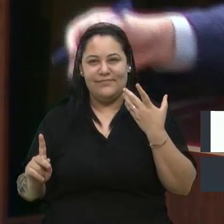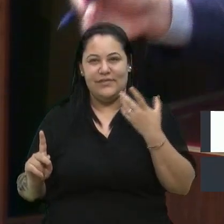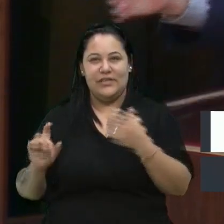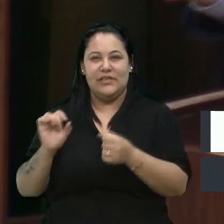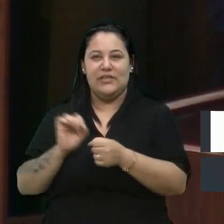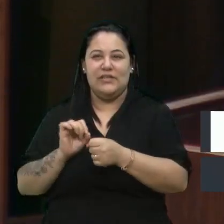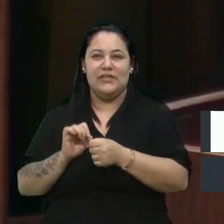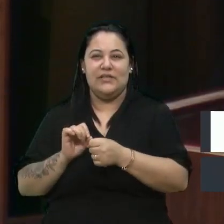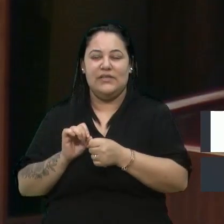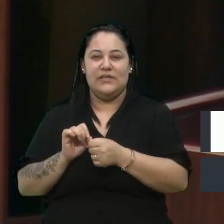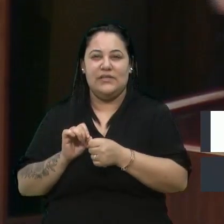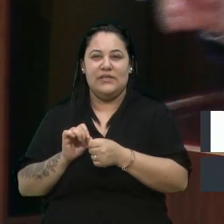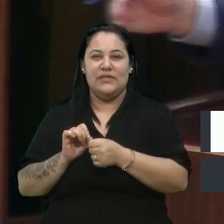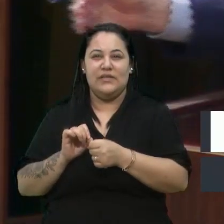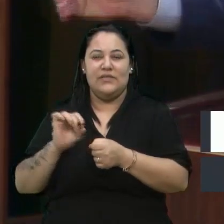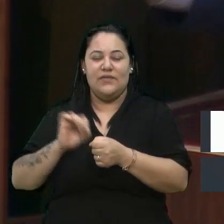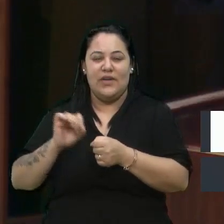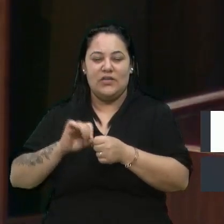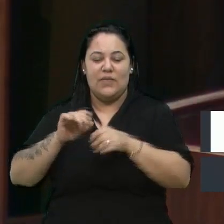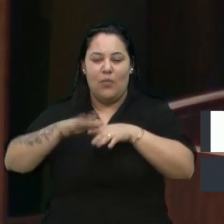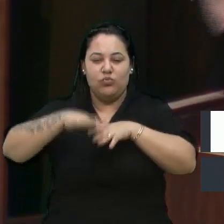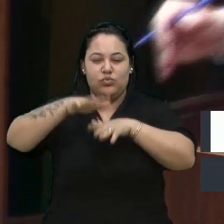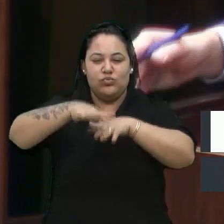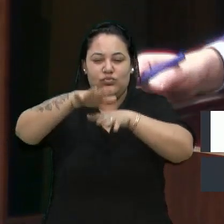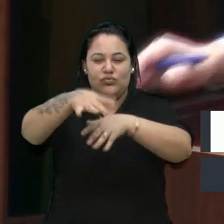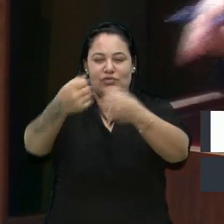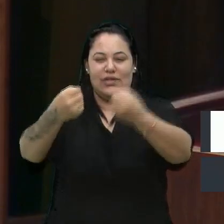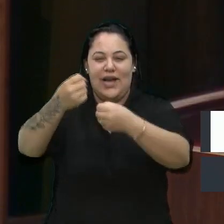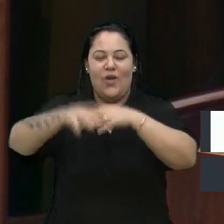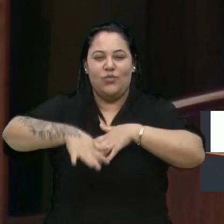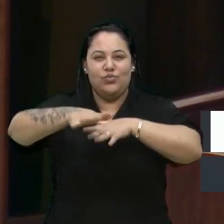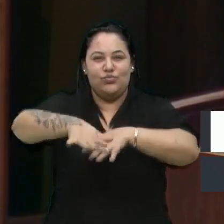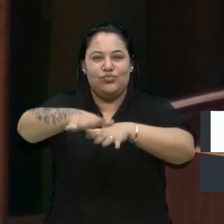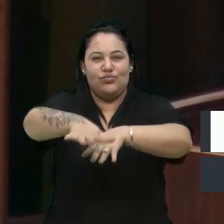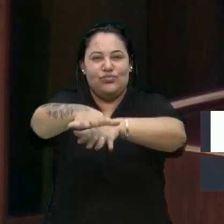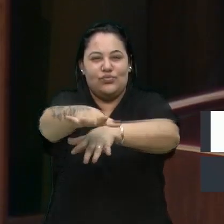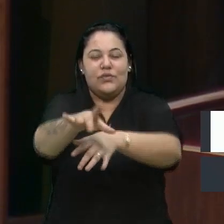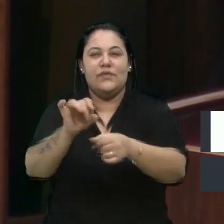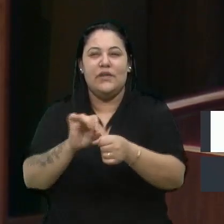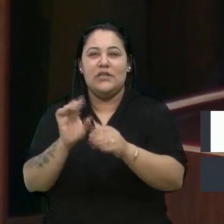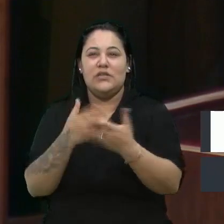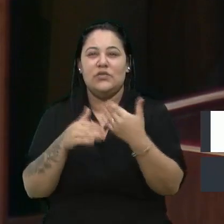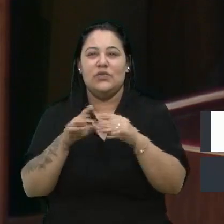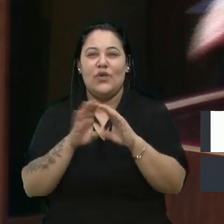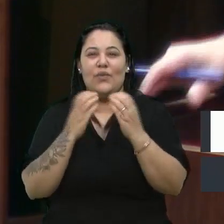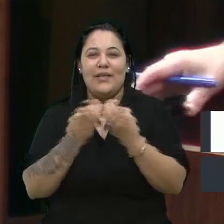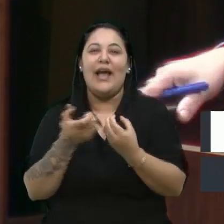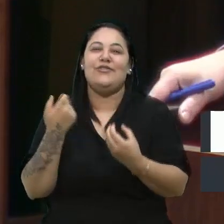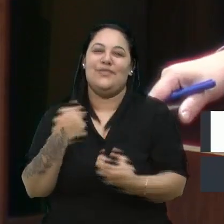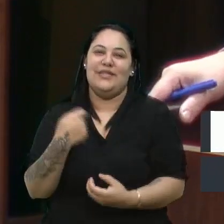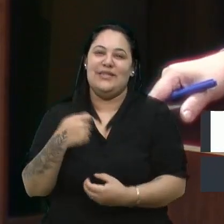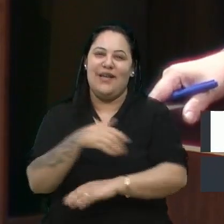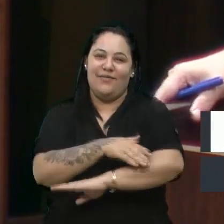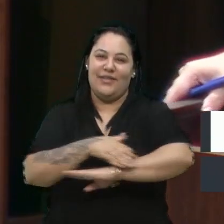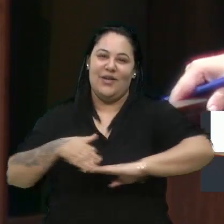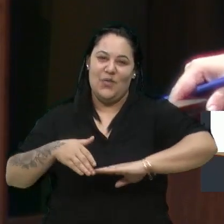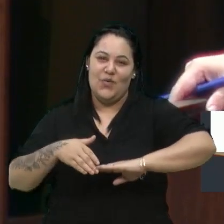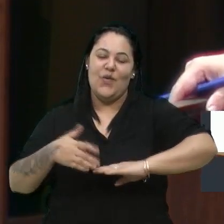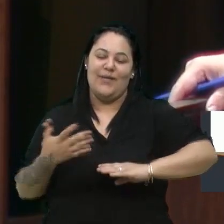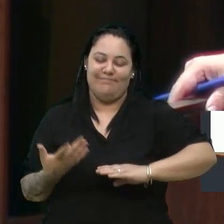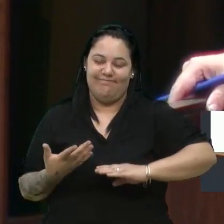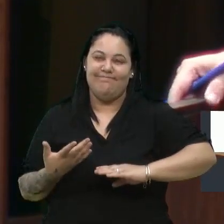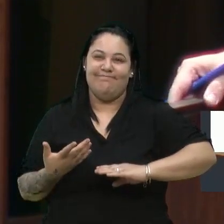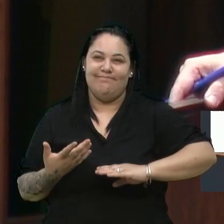faz uma carreata, toda aquela comunidade precisava daquela rua em condição de trafegabilidade.